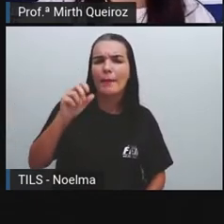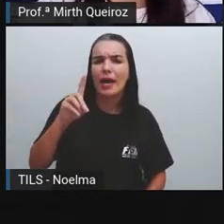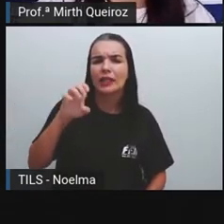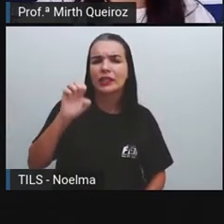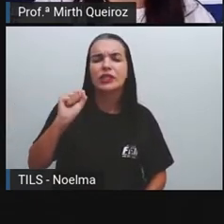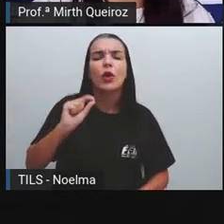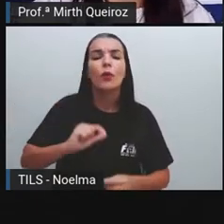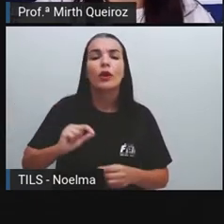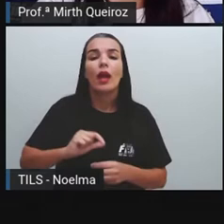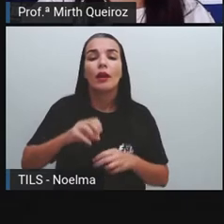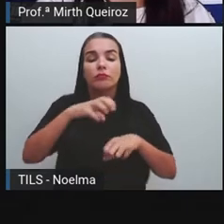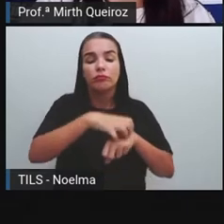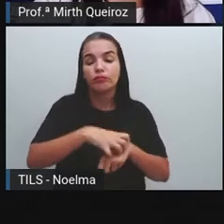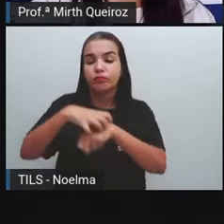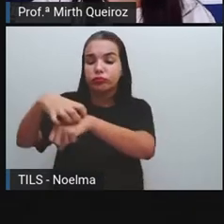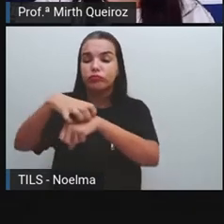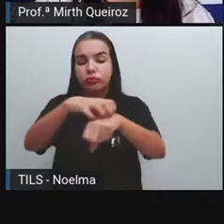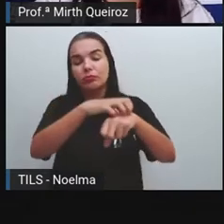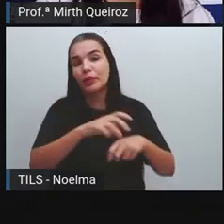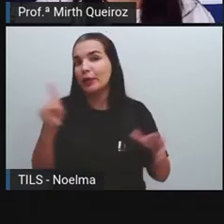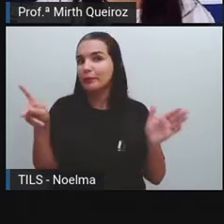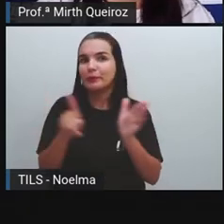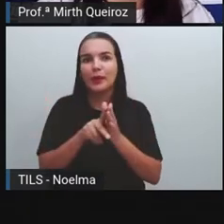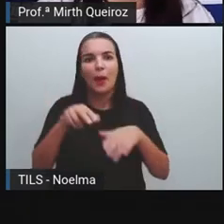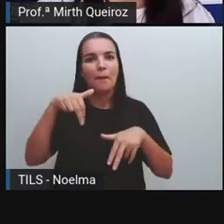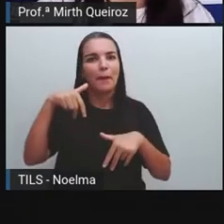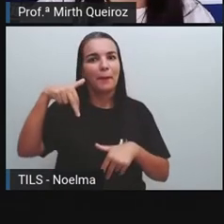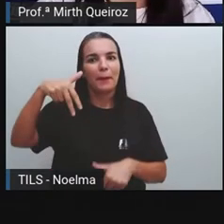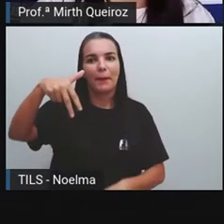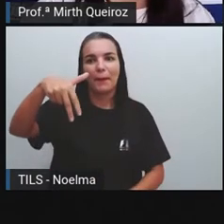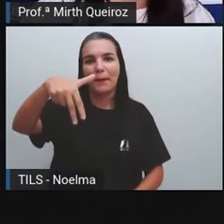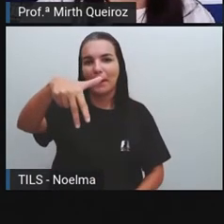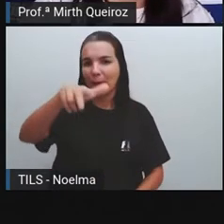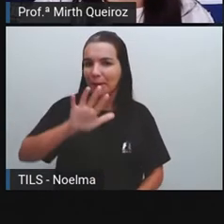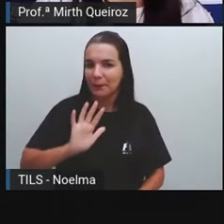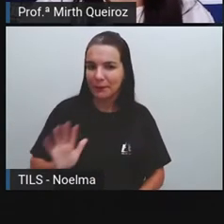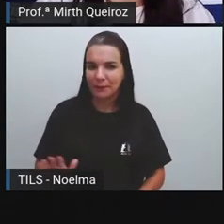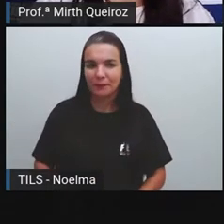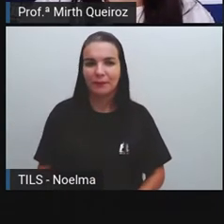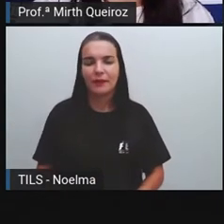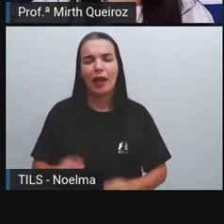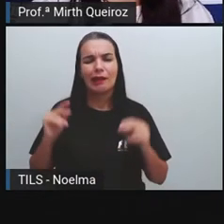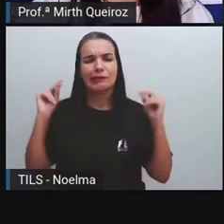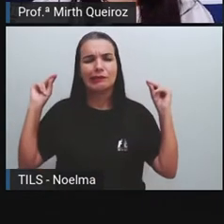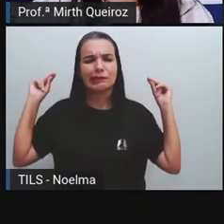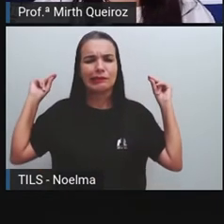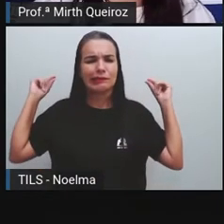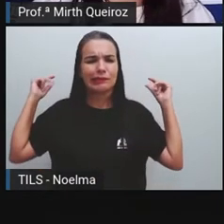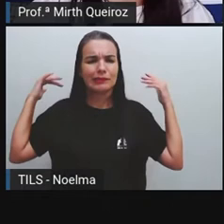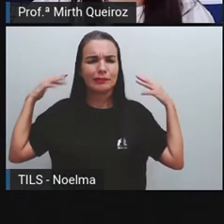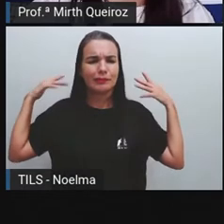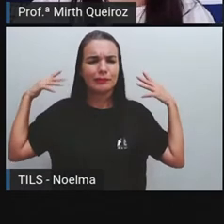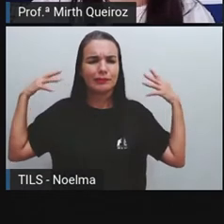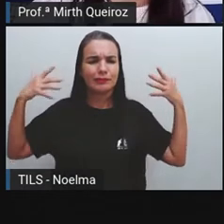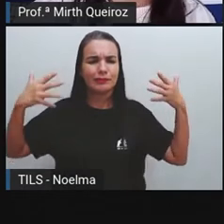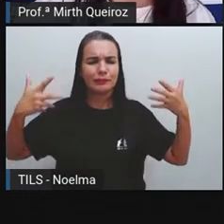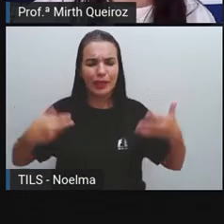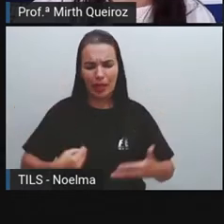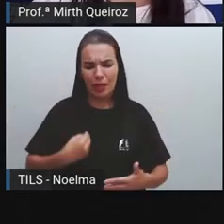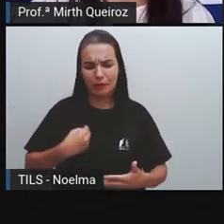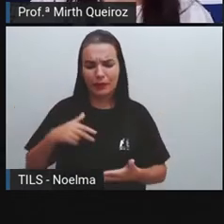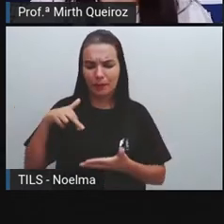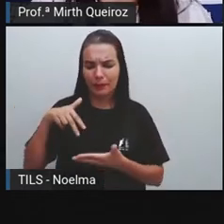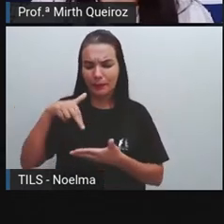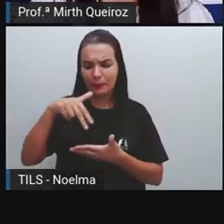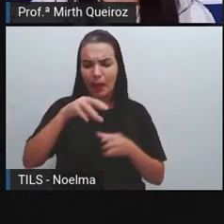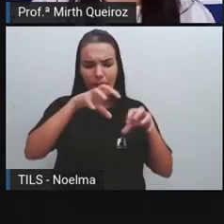mecanismo de transporte eram as suas próprias pernas, como eu disse para vocês, né? Durante a vida deles, eles caminhavam de um